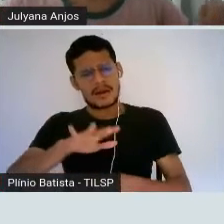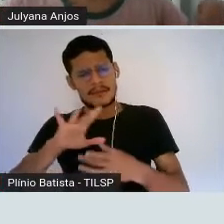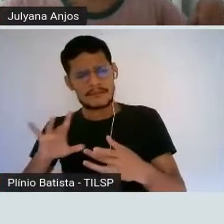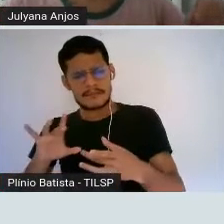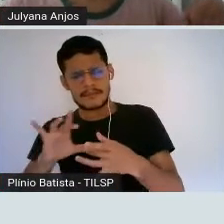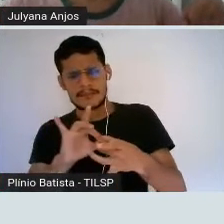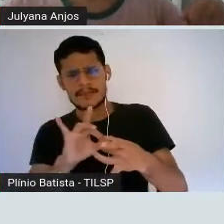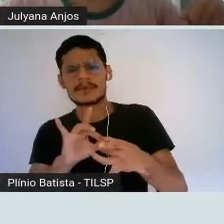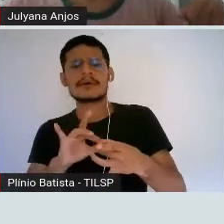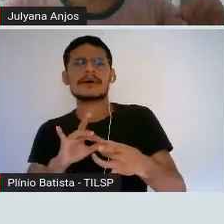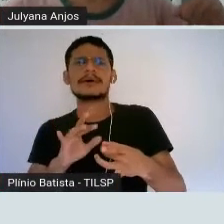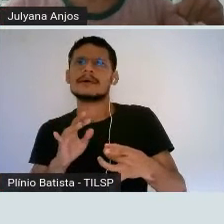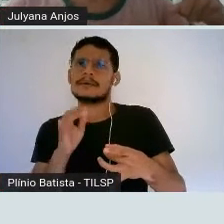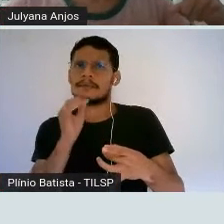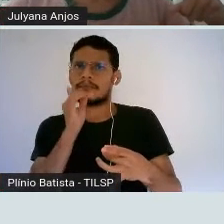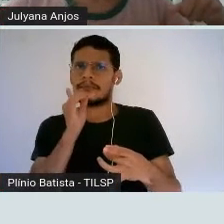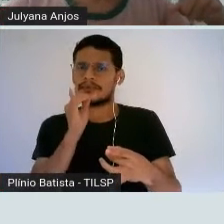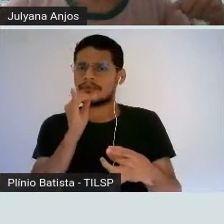tenham...